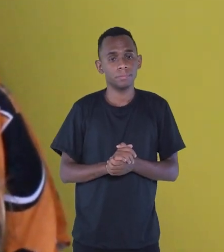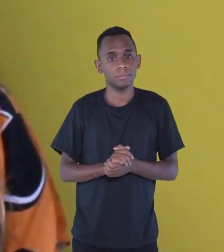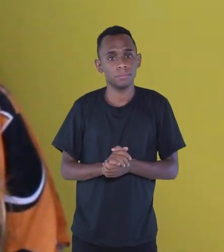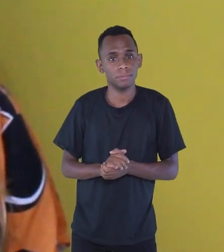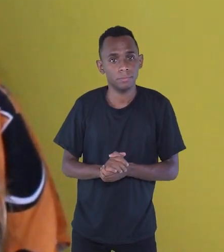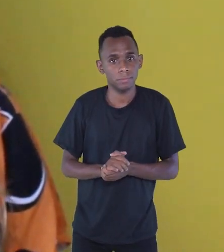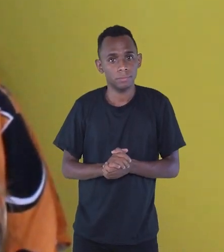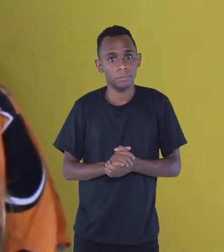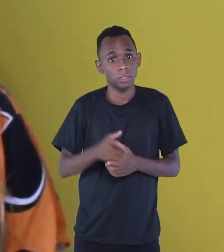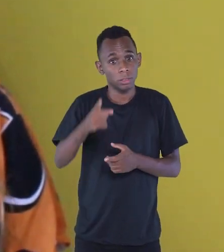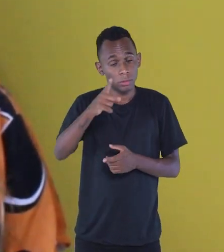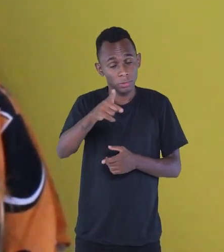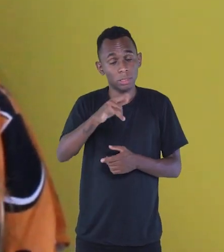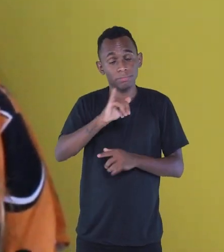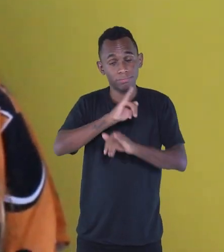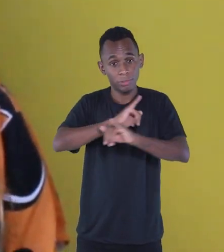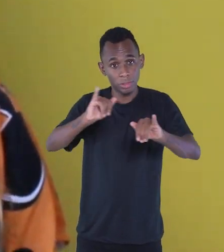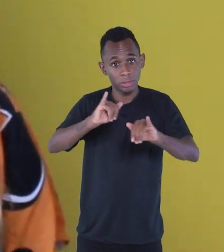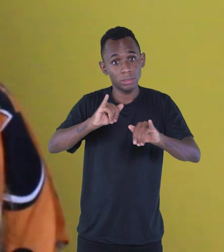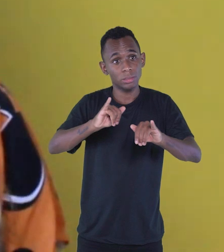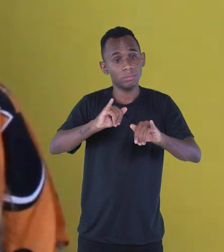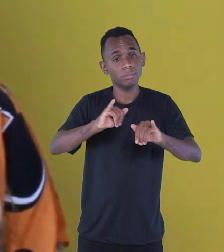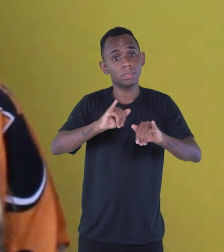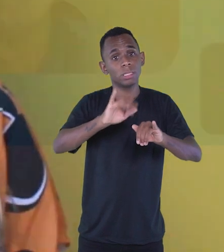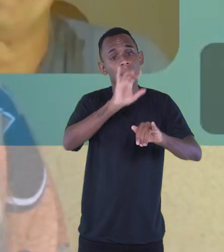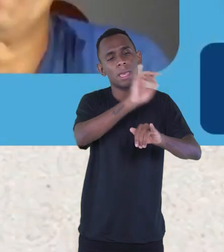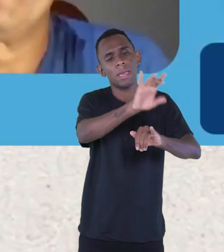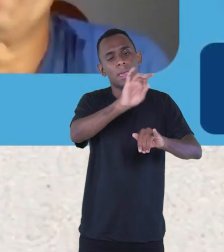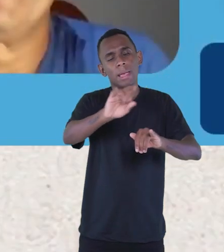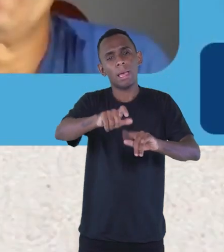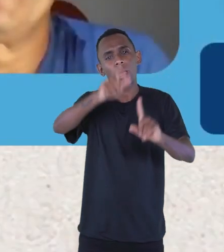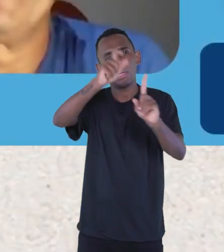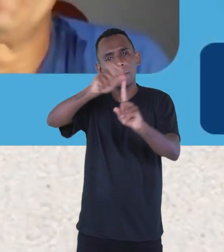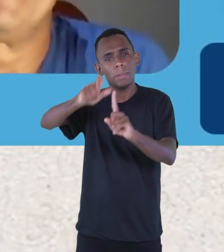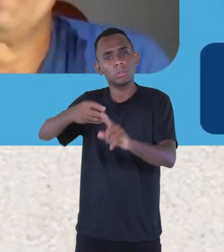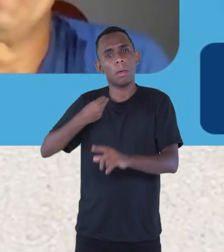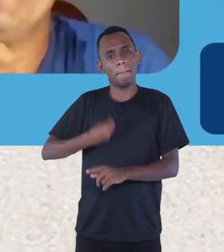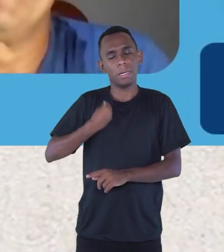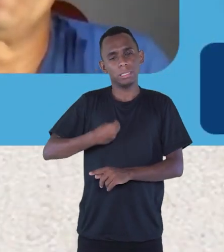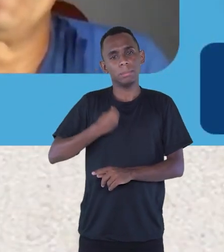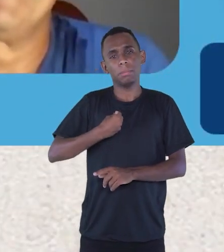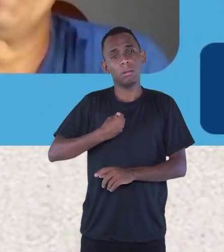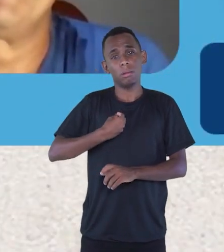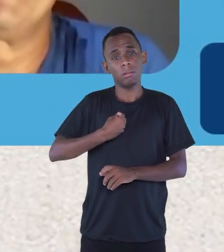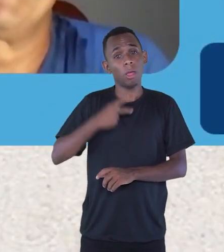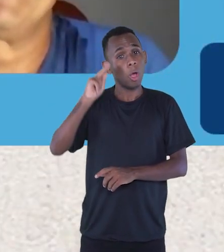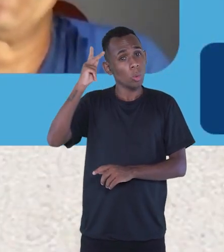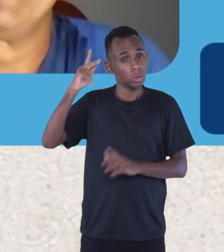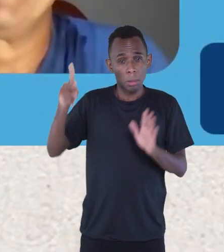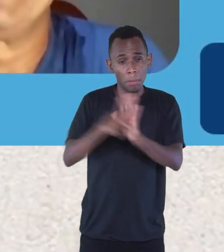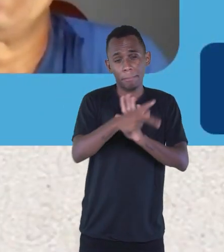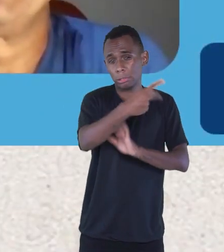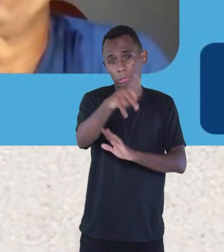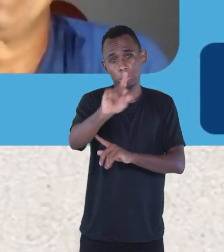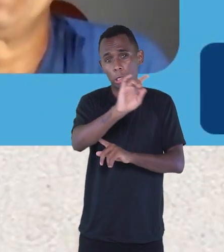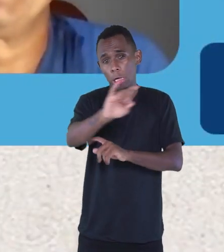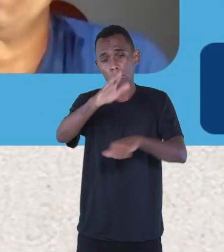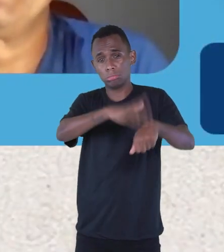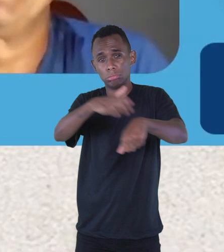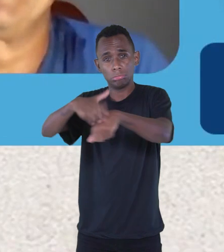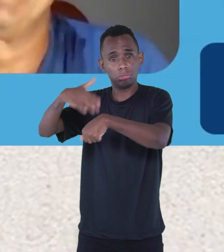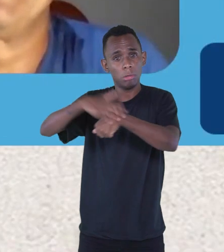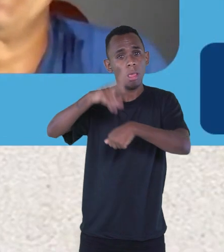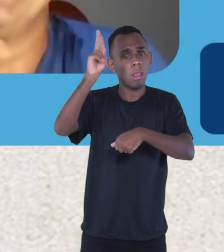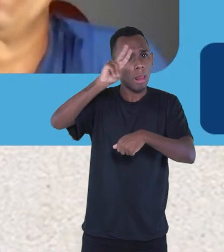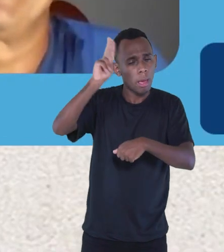e como você disse, cada pessoa que vem aqui que participa com a gente tem uma história, lembra de algum evento que participou, de